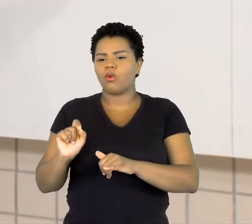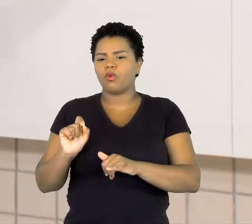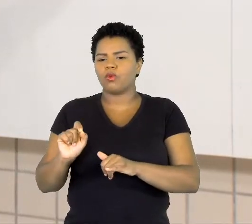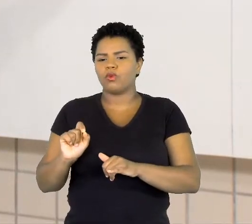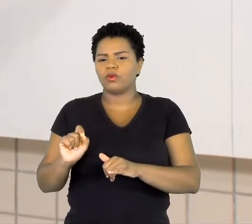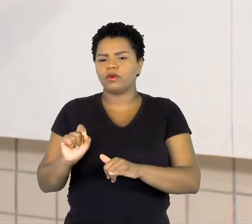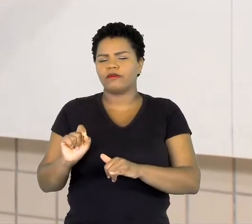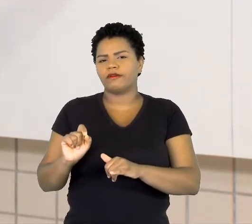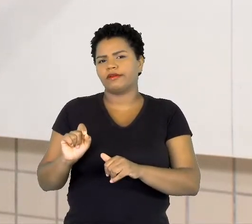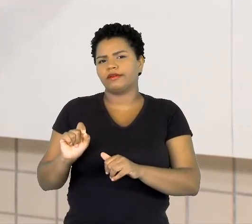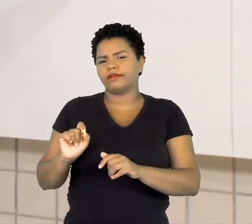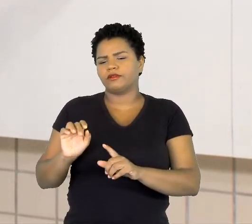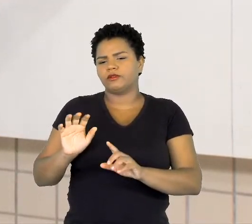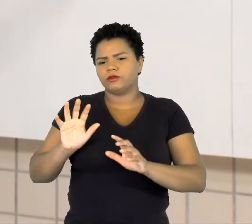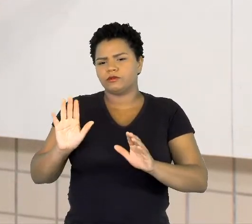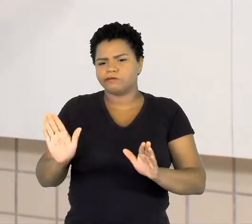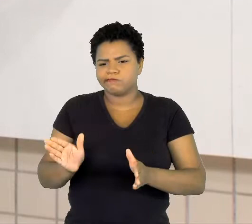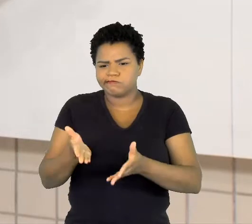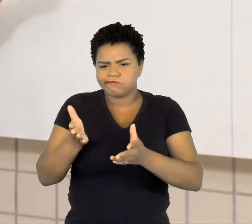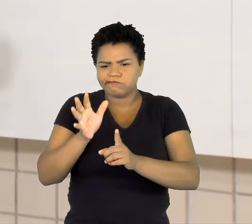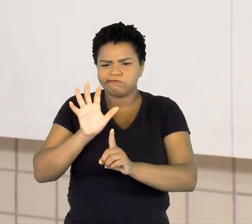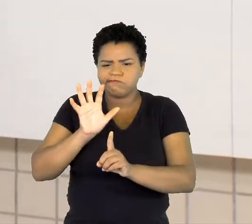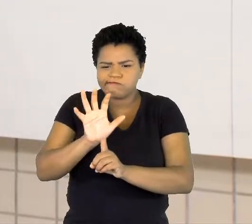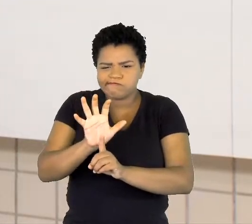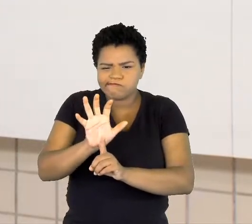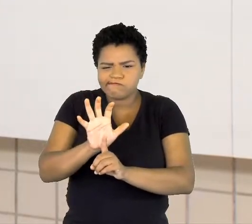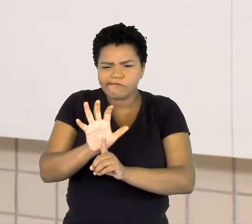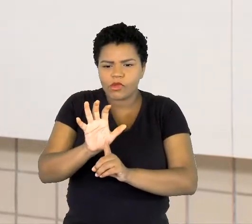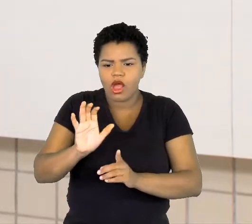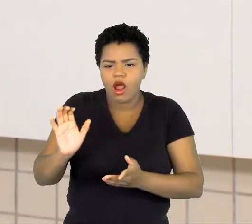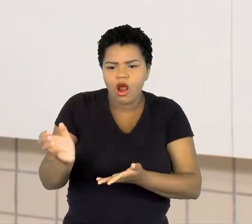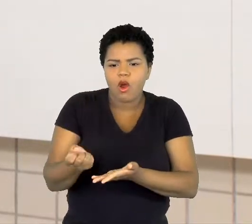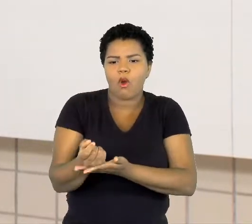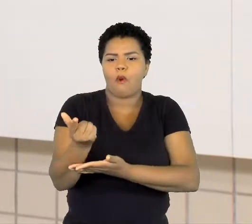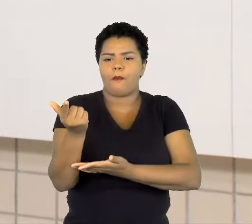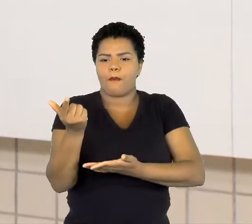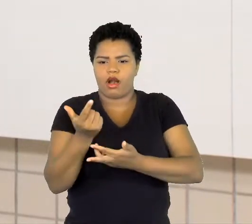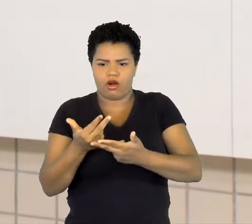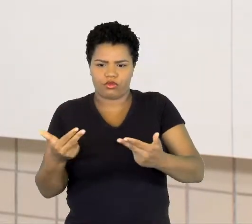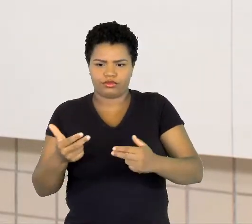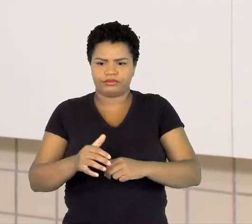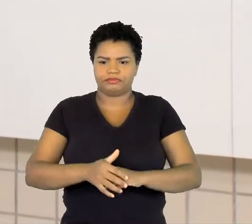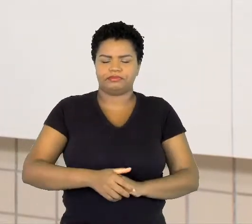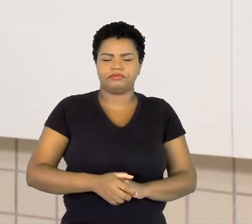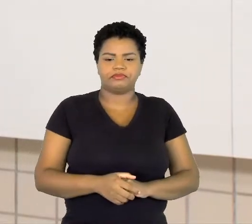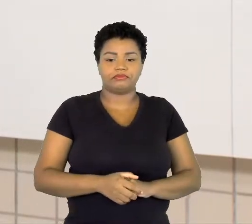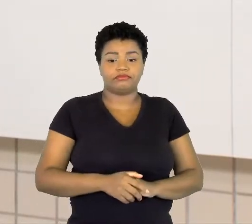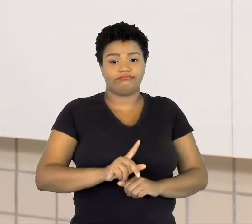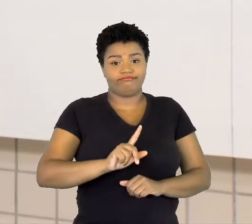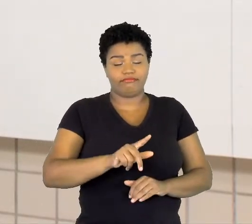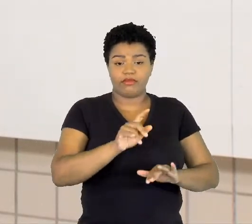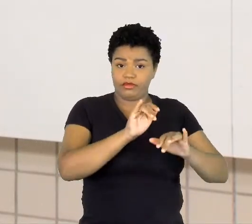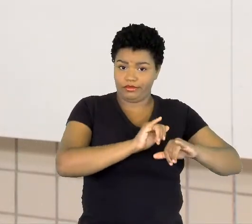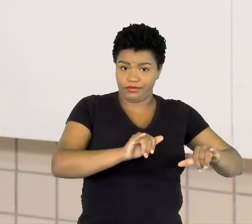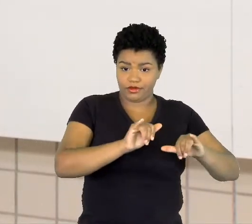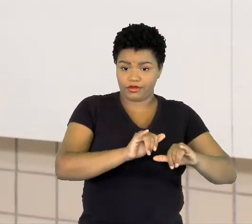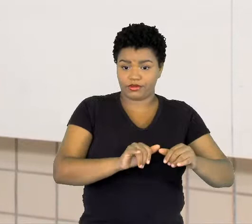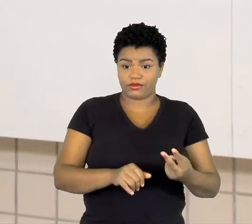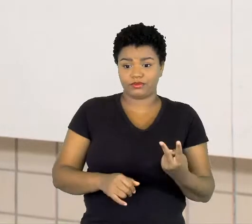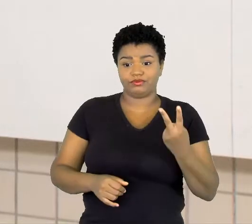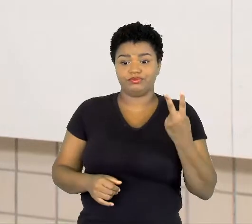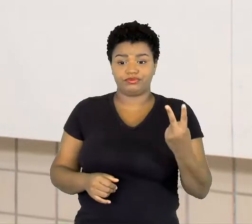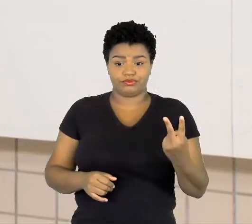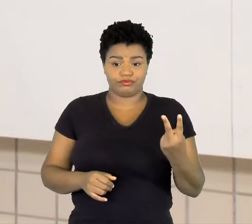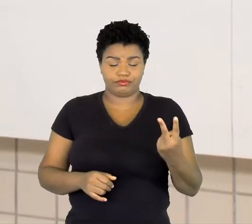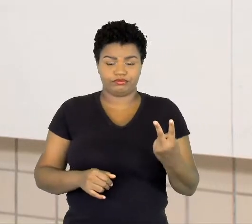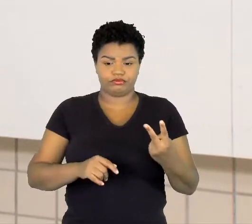convencer a obter aquilo, a adquirir aquilo. Já a propaganda tem duas formas. Ela tem como